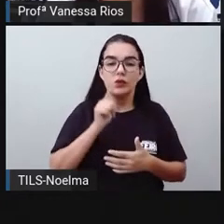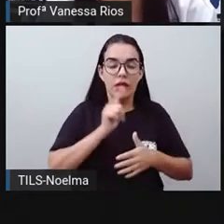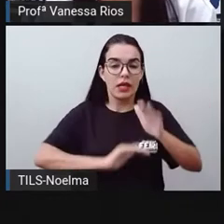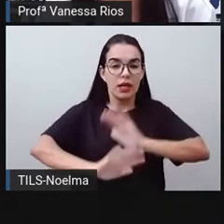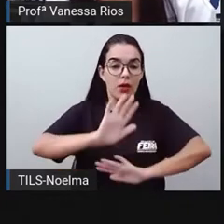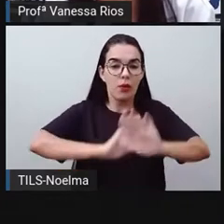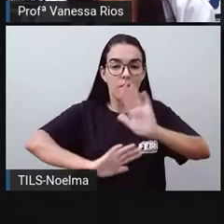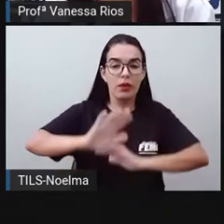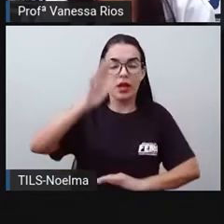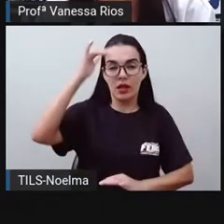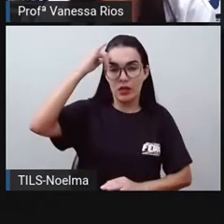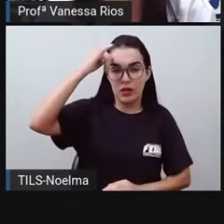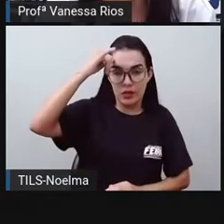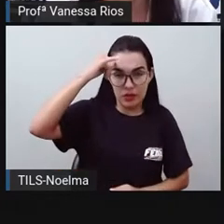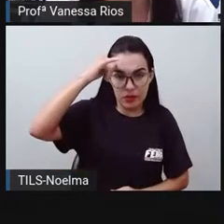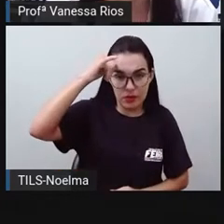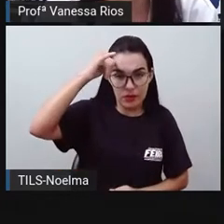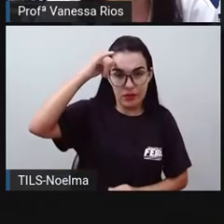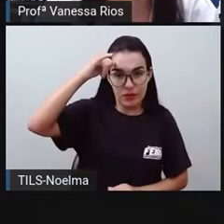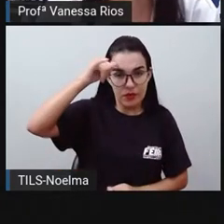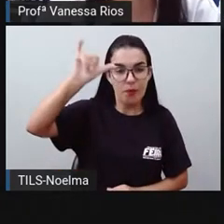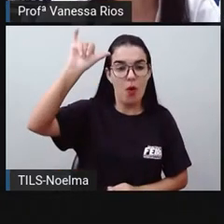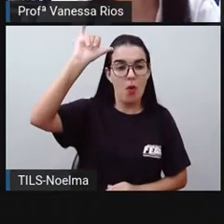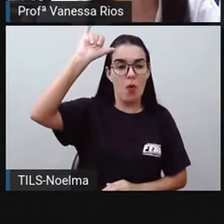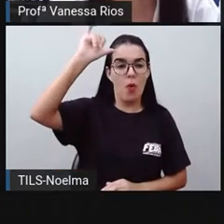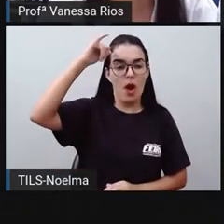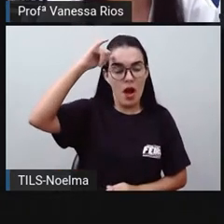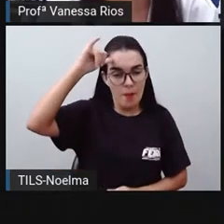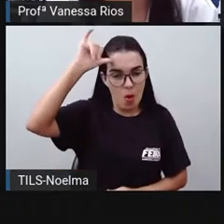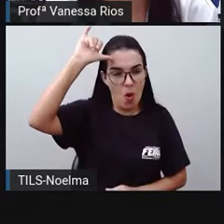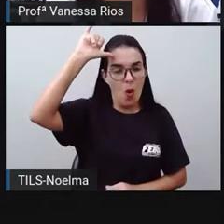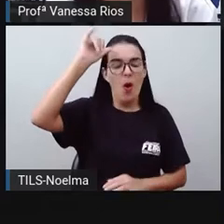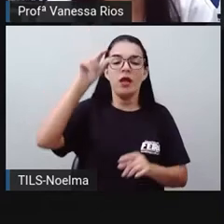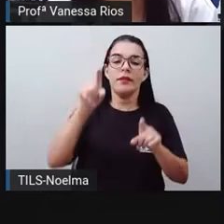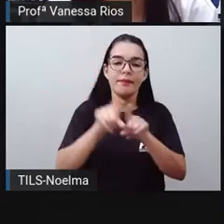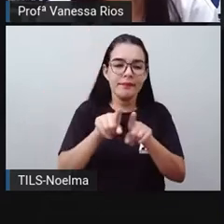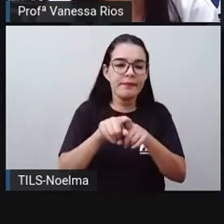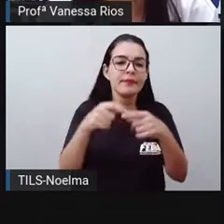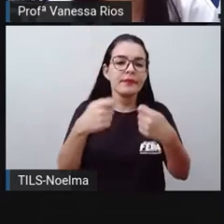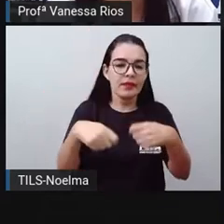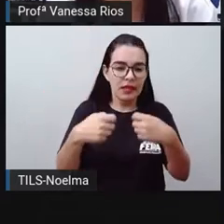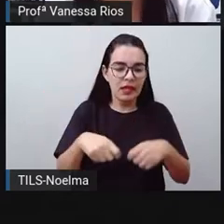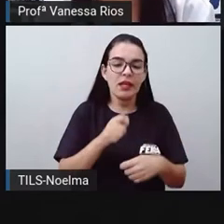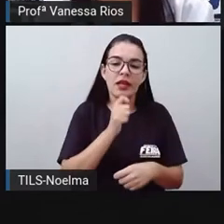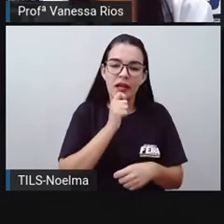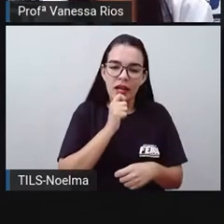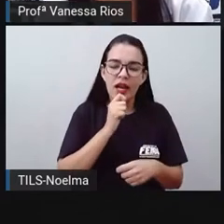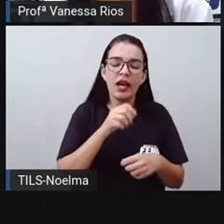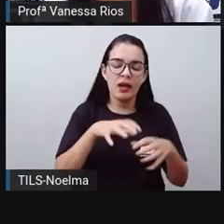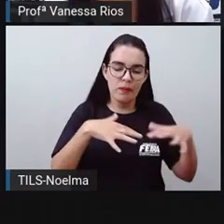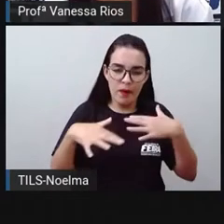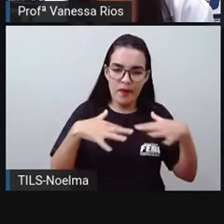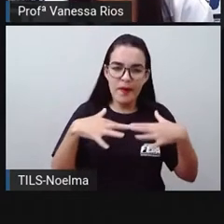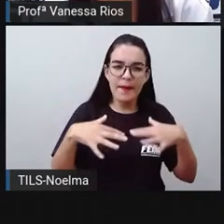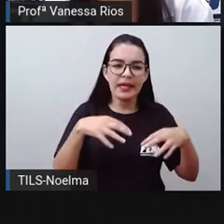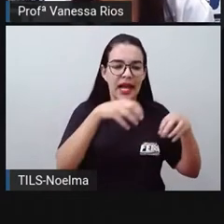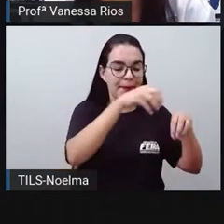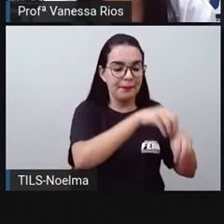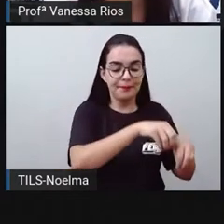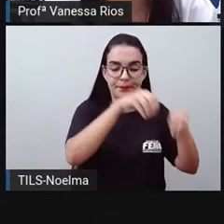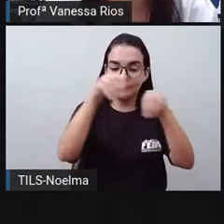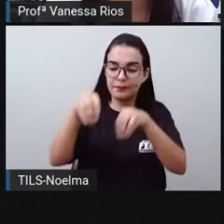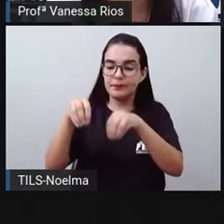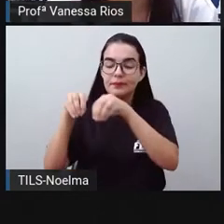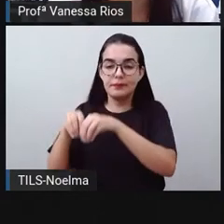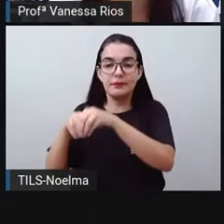animais e as plantações, eles precisam ainda se locomover, se movimentar, até